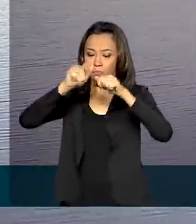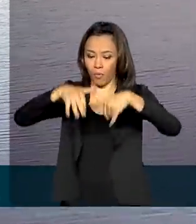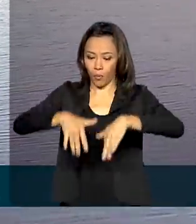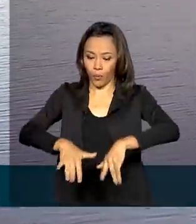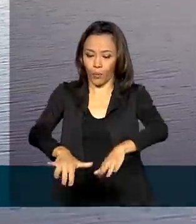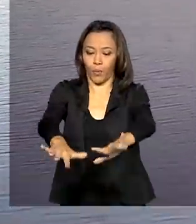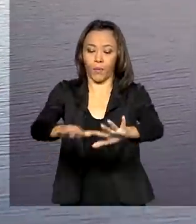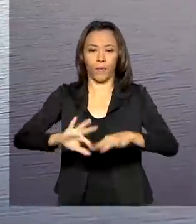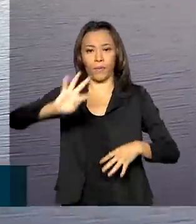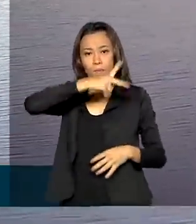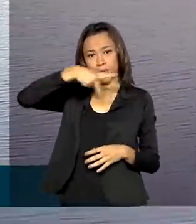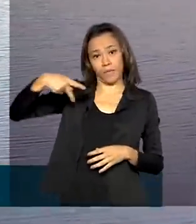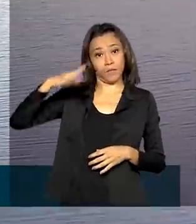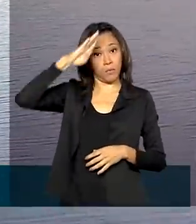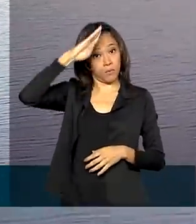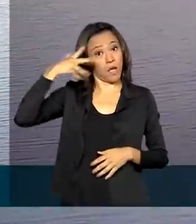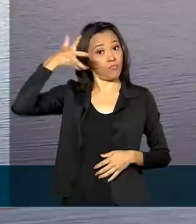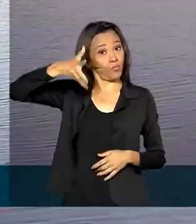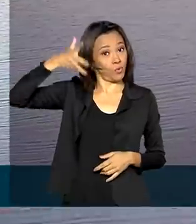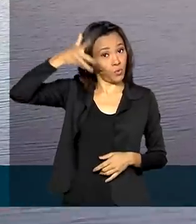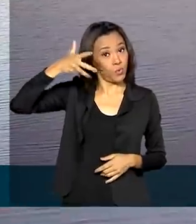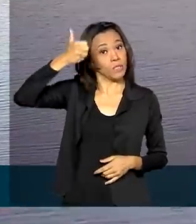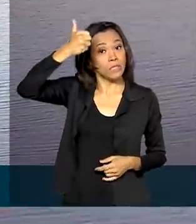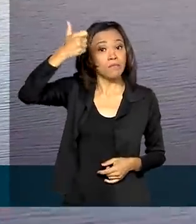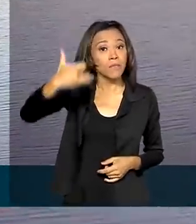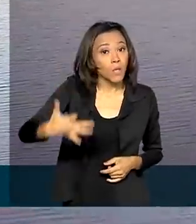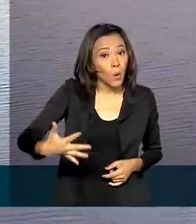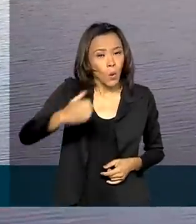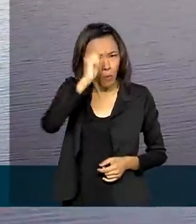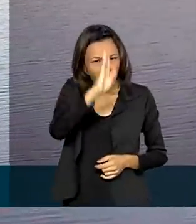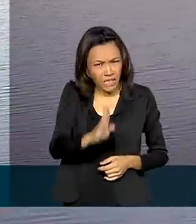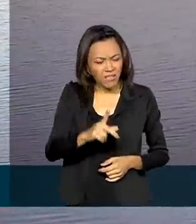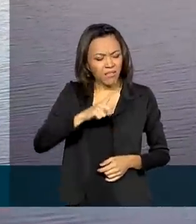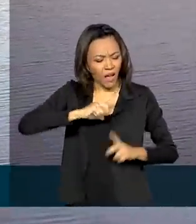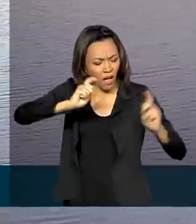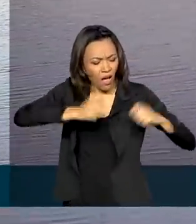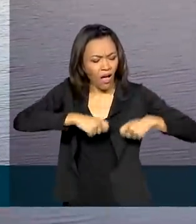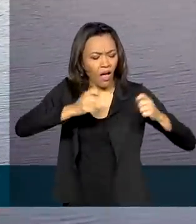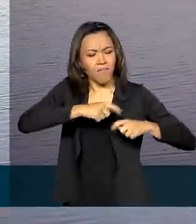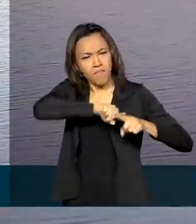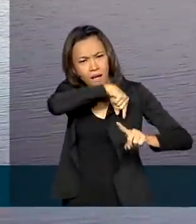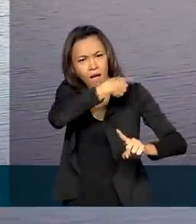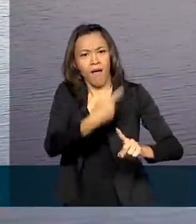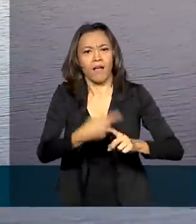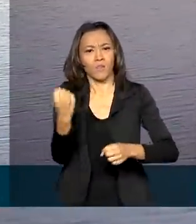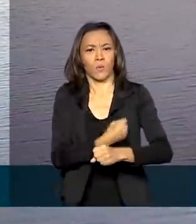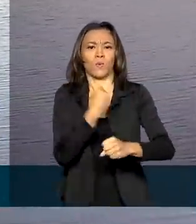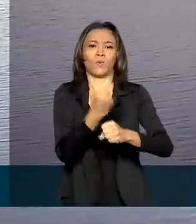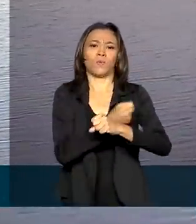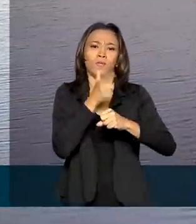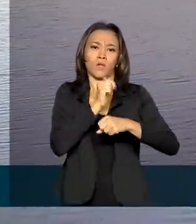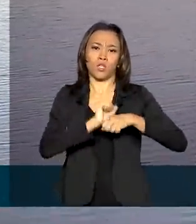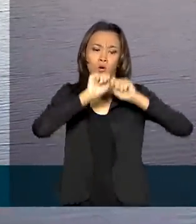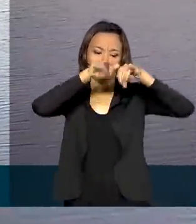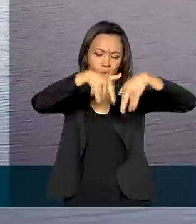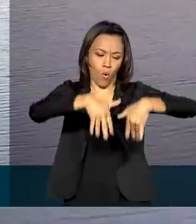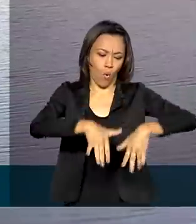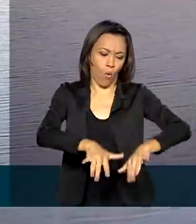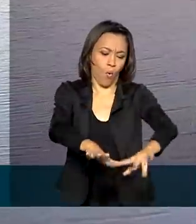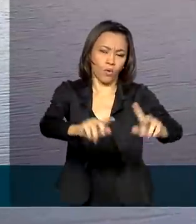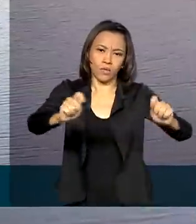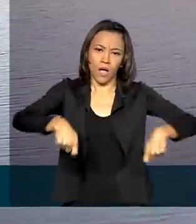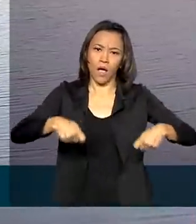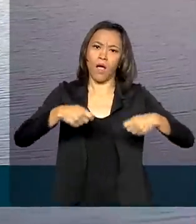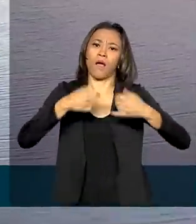Bolsonaro reforçou em discurso que o Brasil tem potencial para a construção de mais usinas hidrelétricas. Ele disse